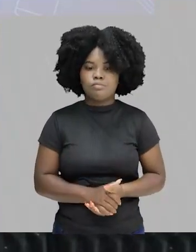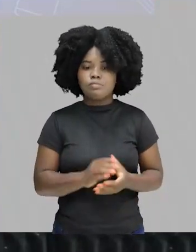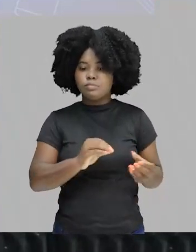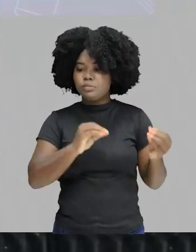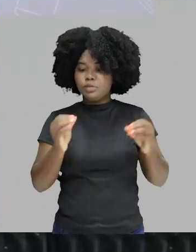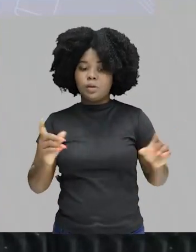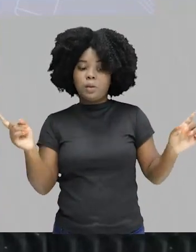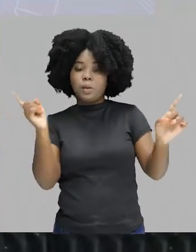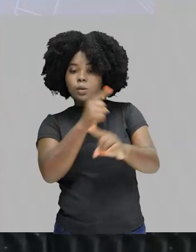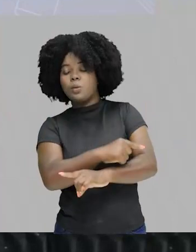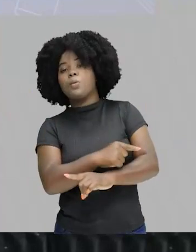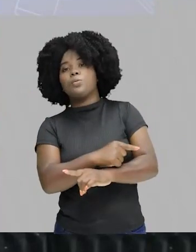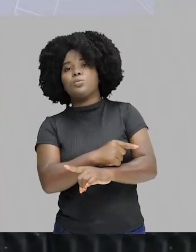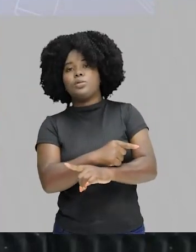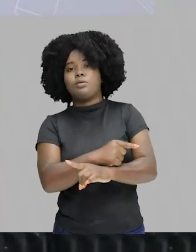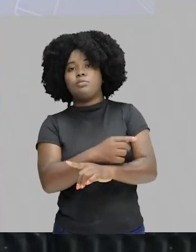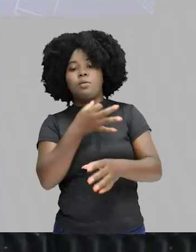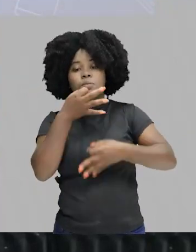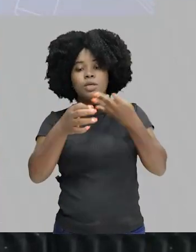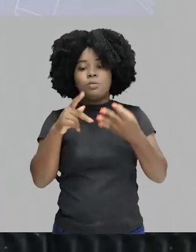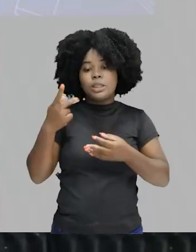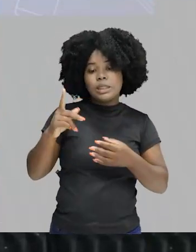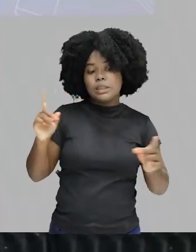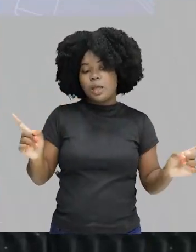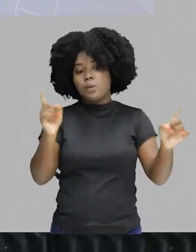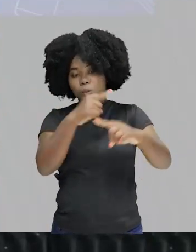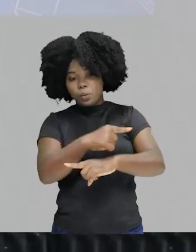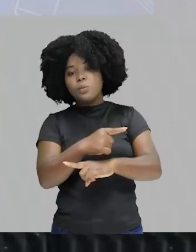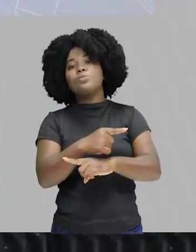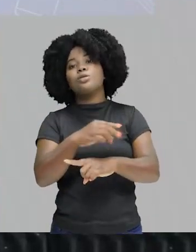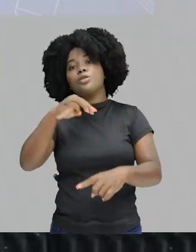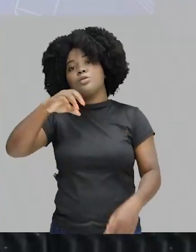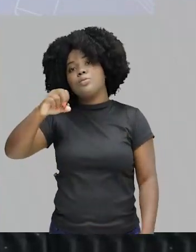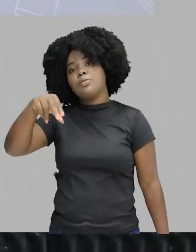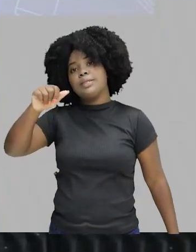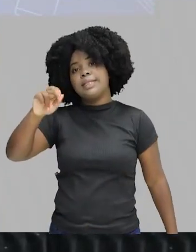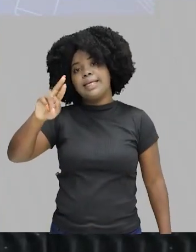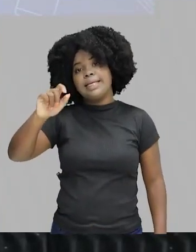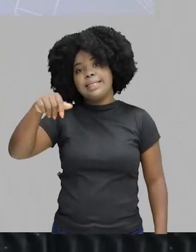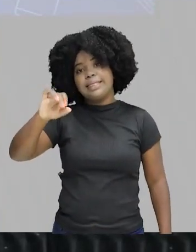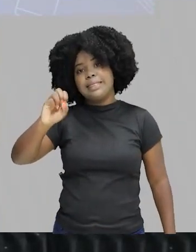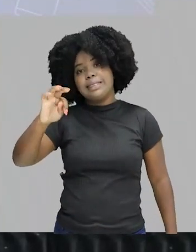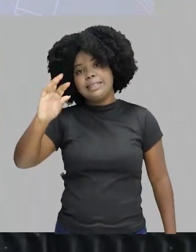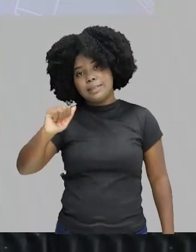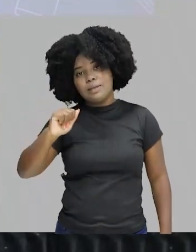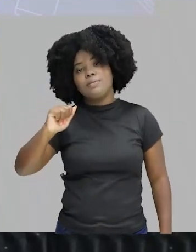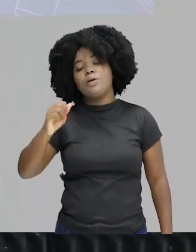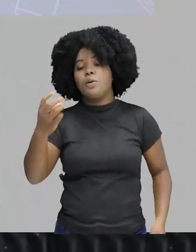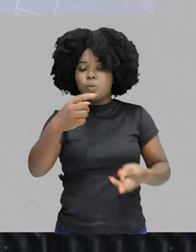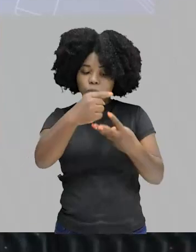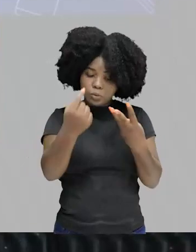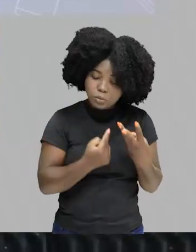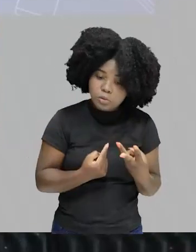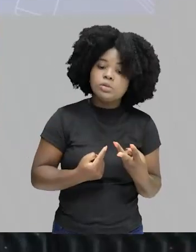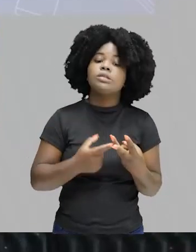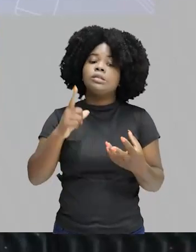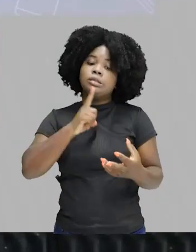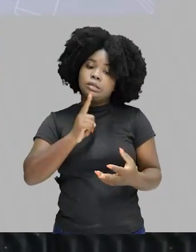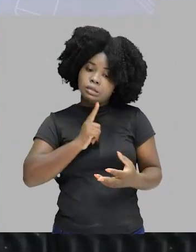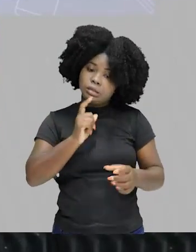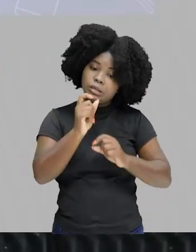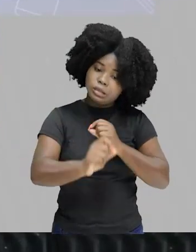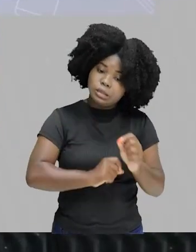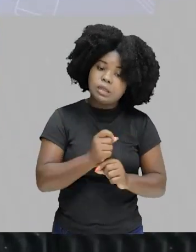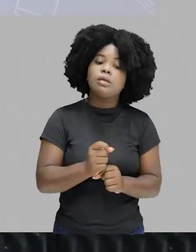contramão deste elemento democrático. Eles são monarquistas. Os três aí defendem uma monarquia de